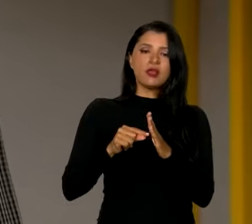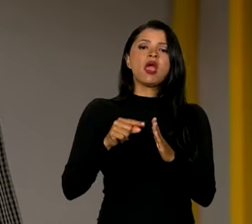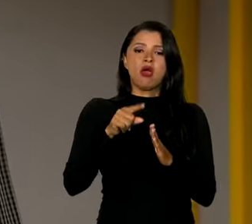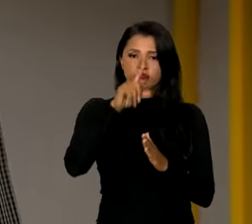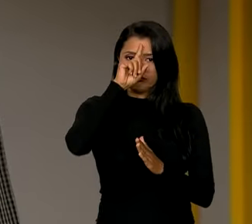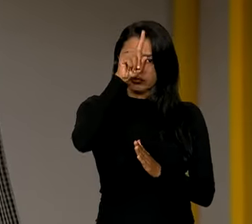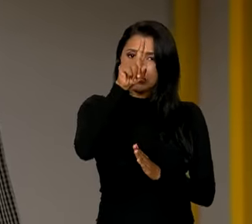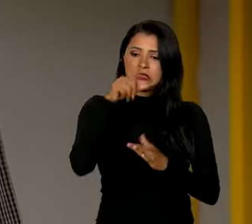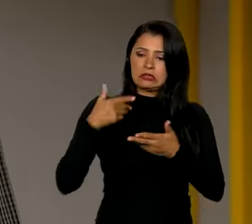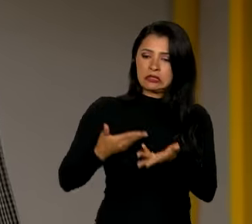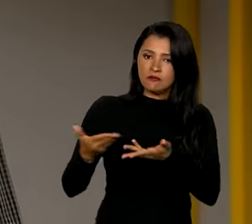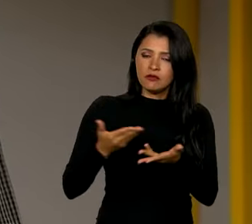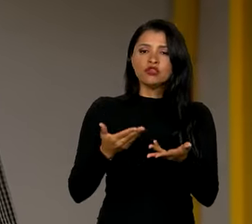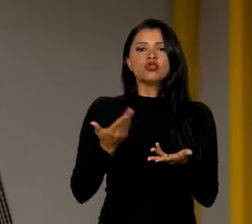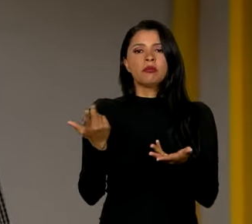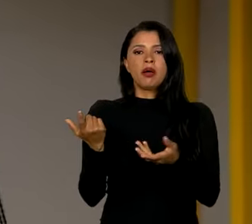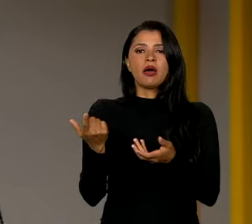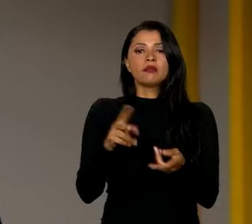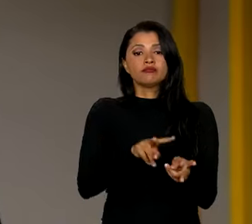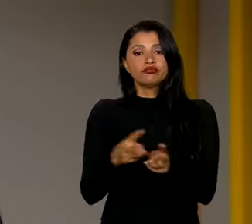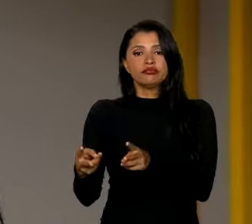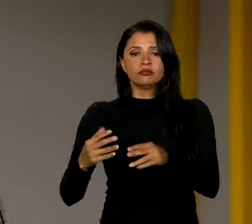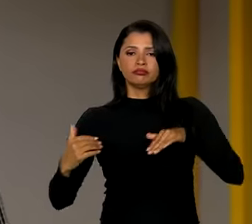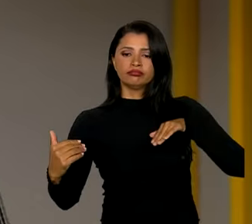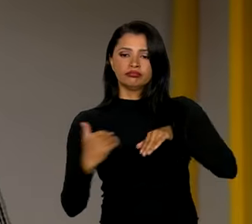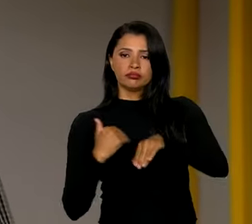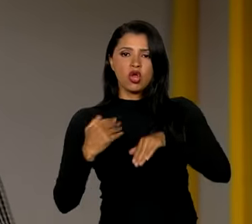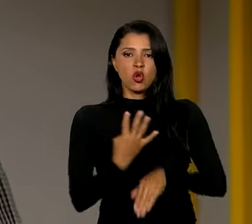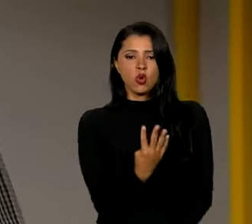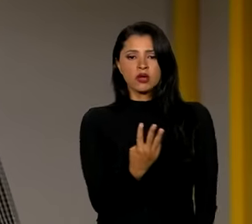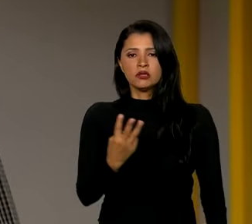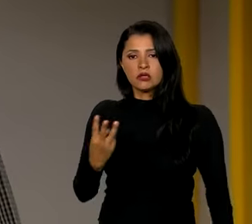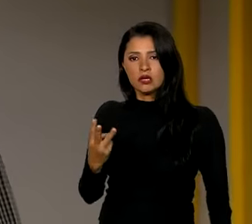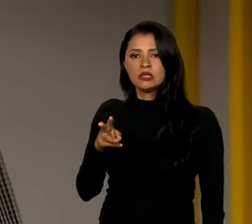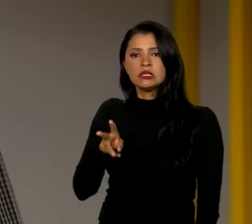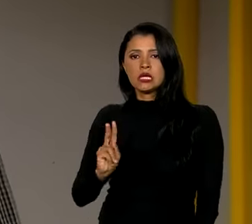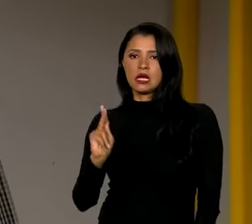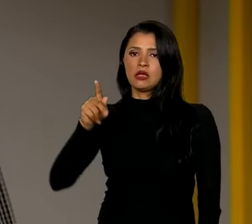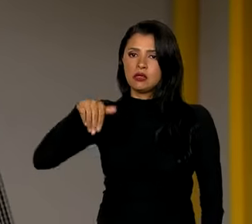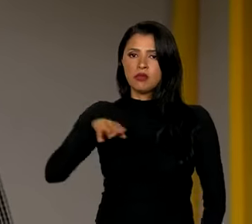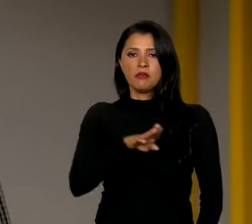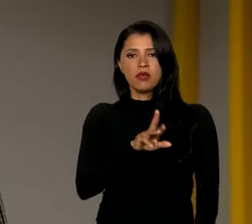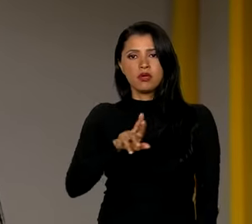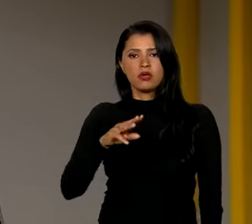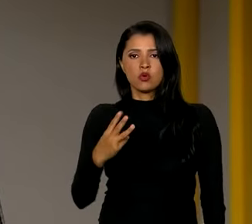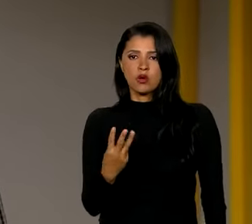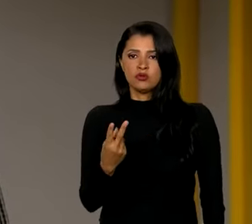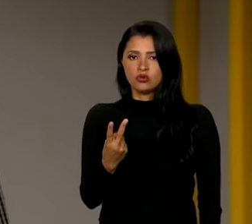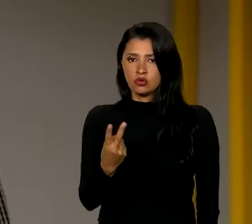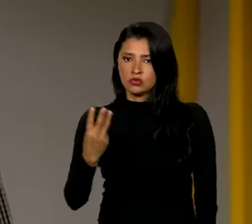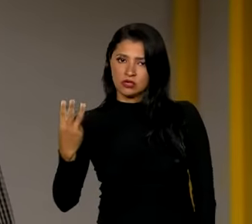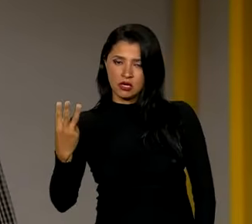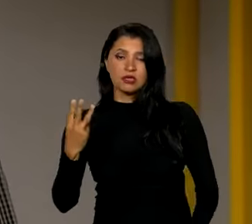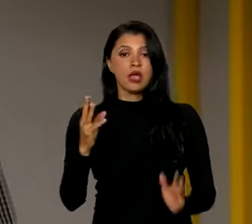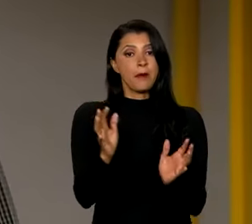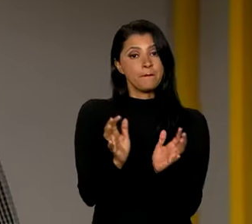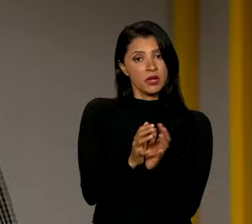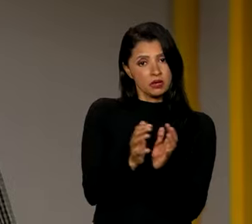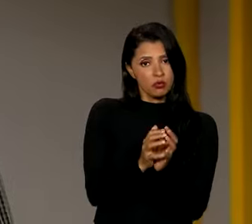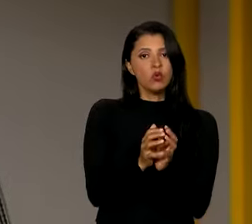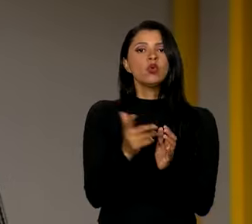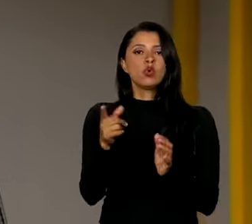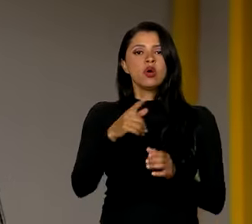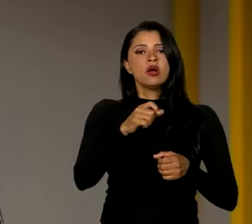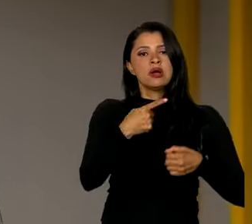serviço para a duplicação de 43 quilômetros da BR-423 em Pernambuco, no trecho entre as cidades de São